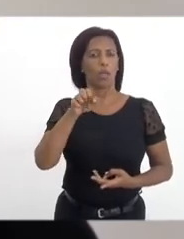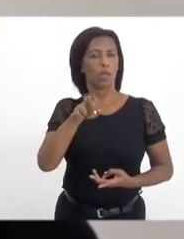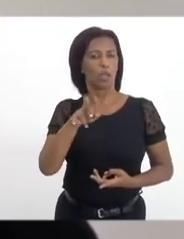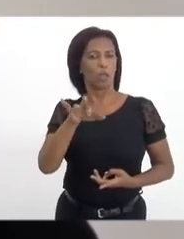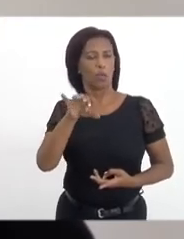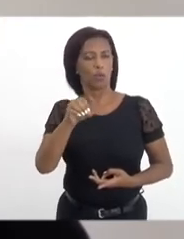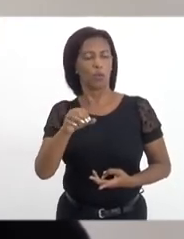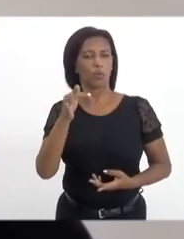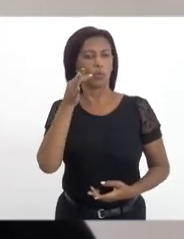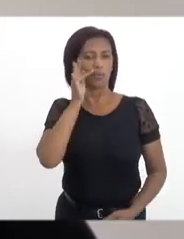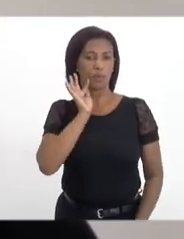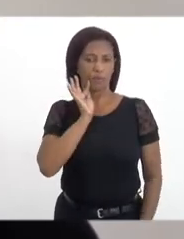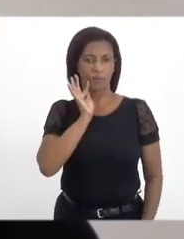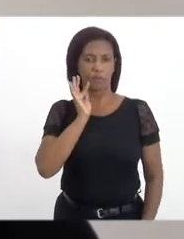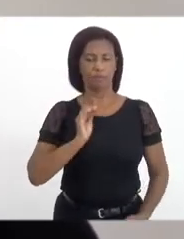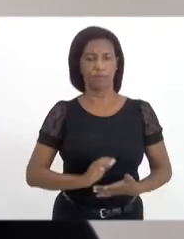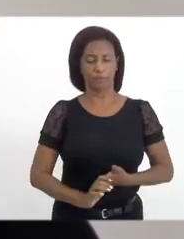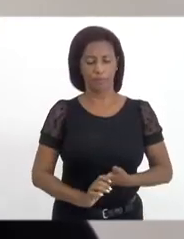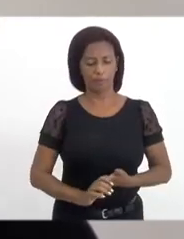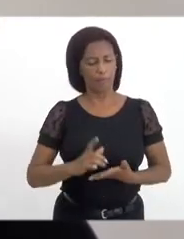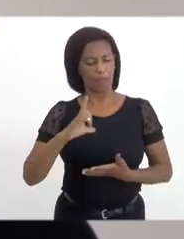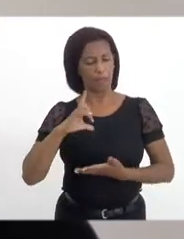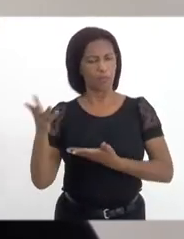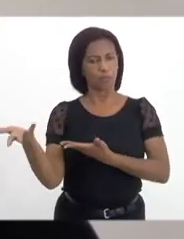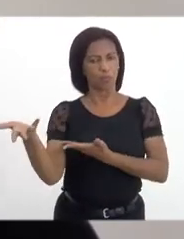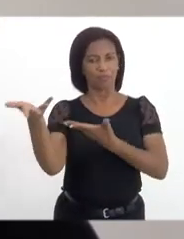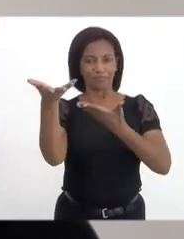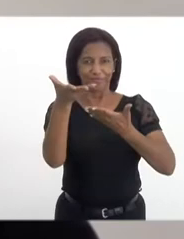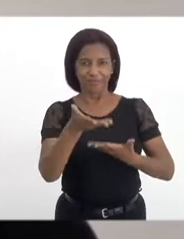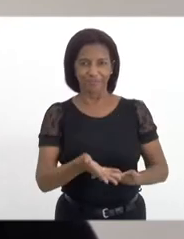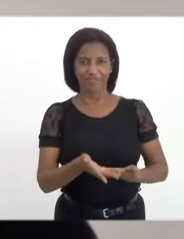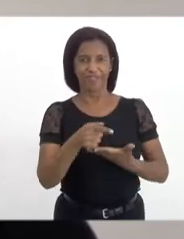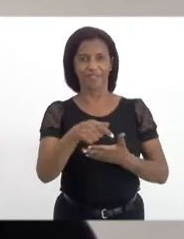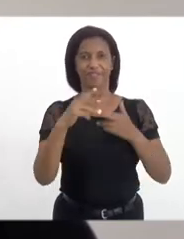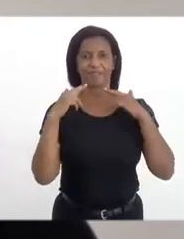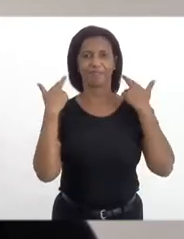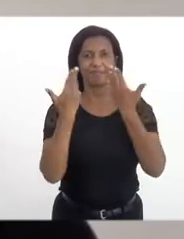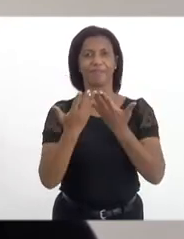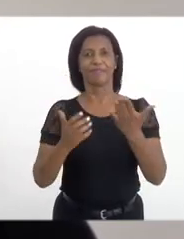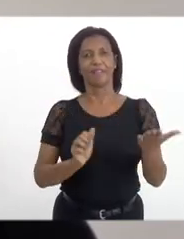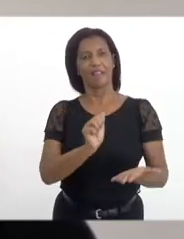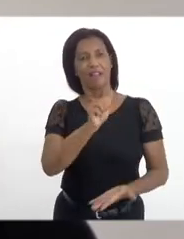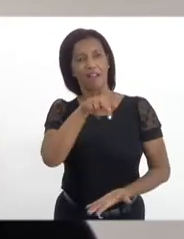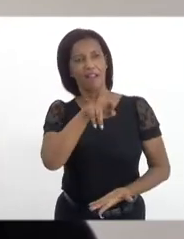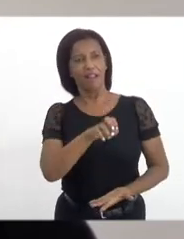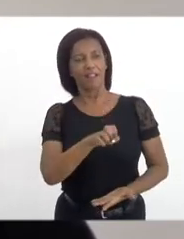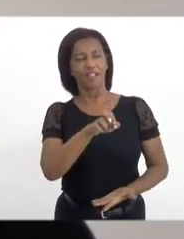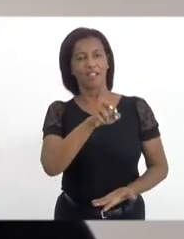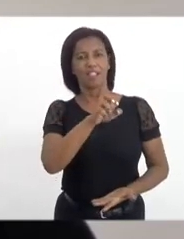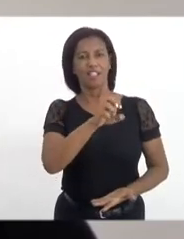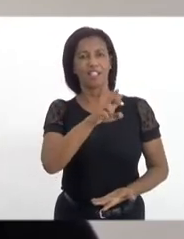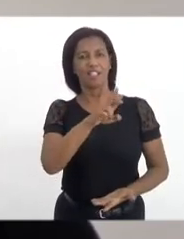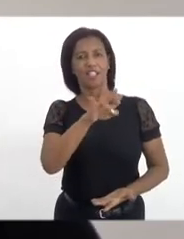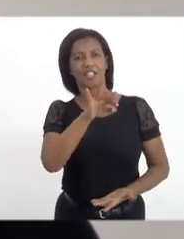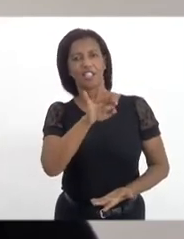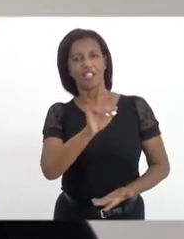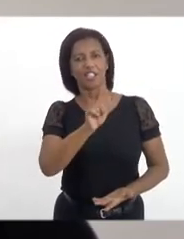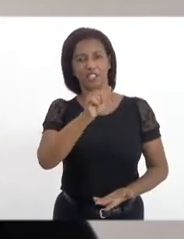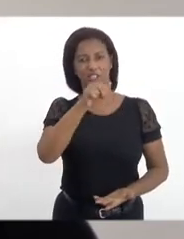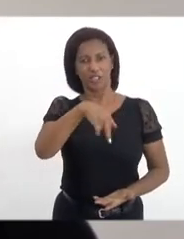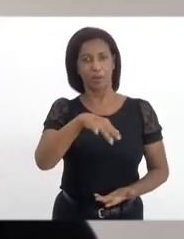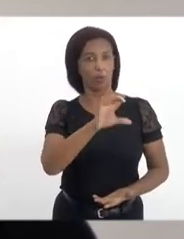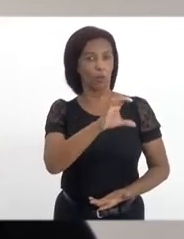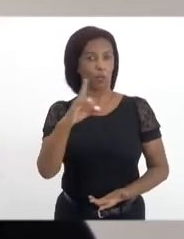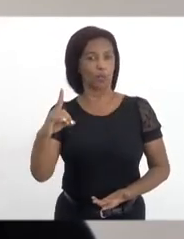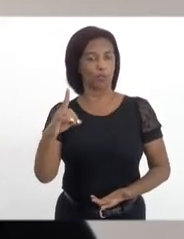deputado Flávio Serafim. Temos hoje como convidado desta audiência a senhora Ana Cristina, que é a